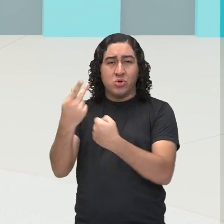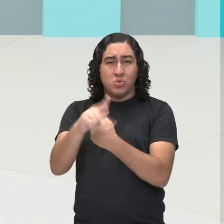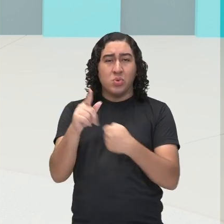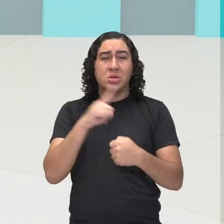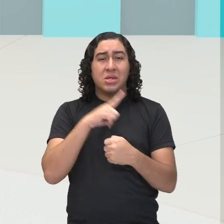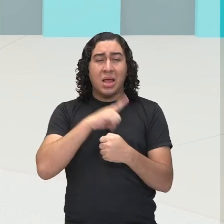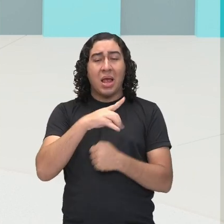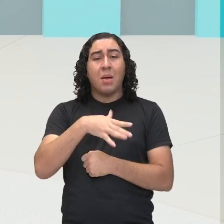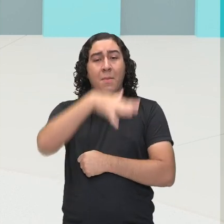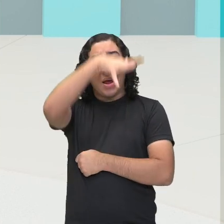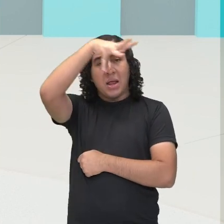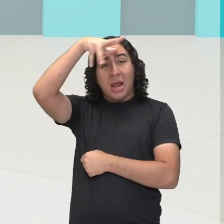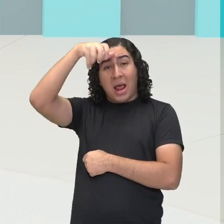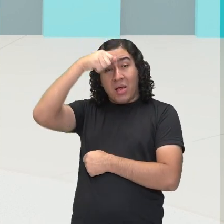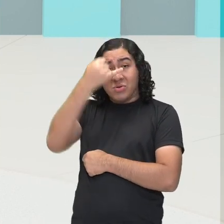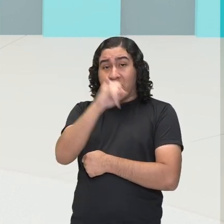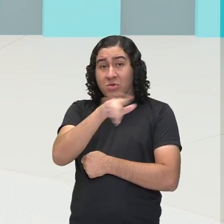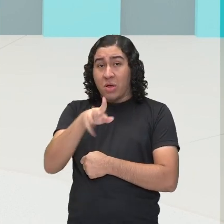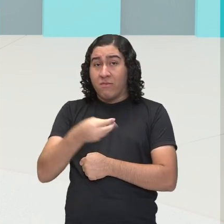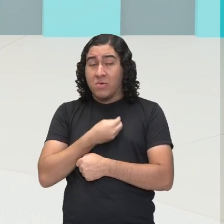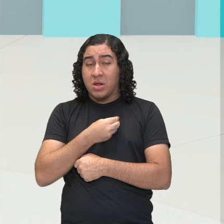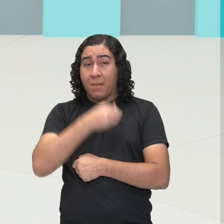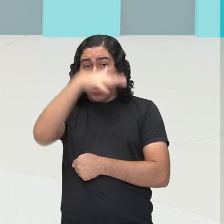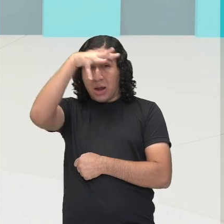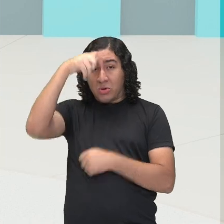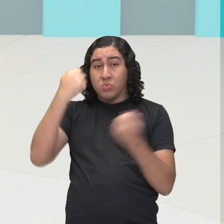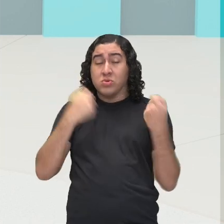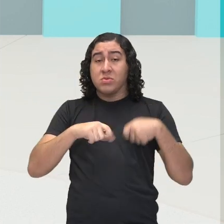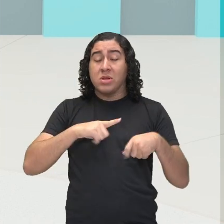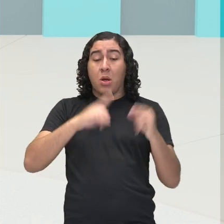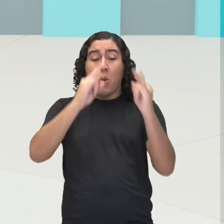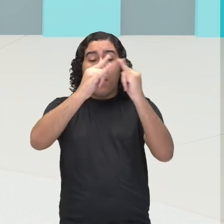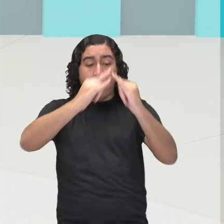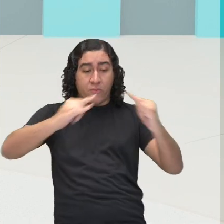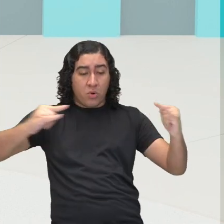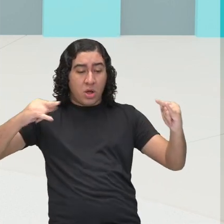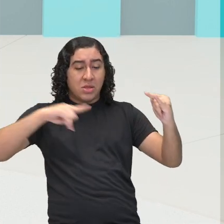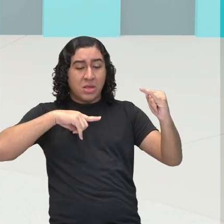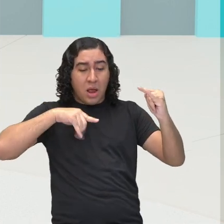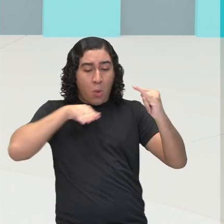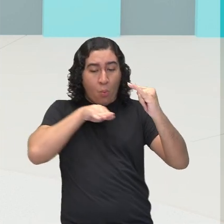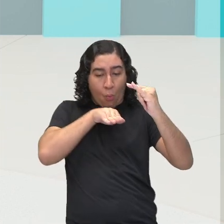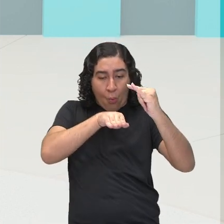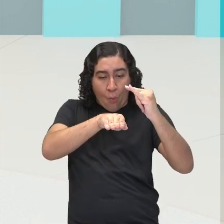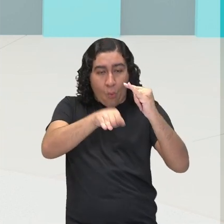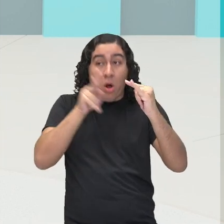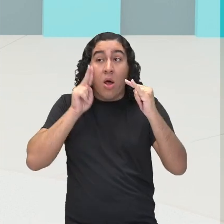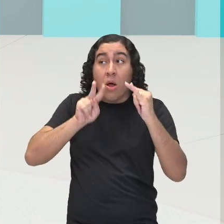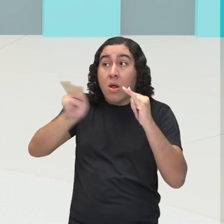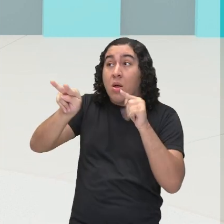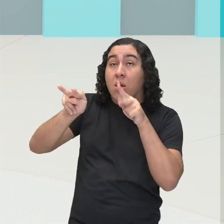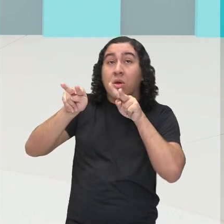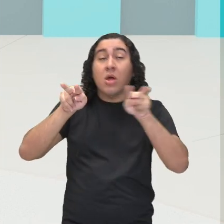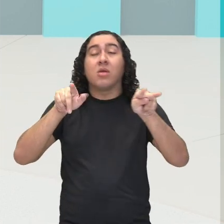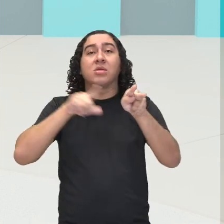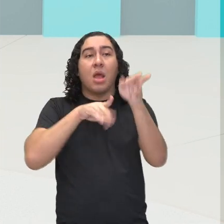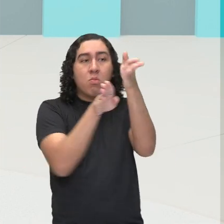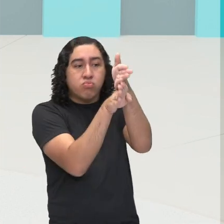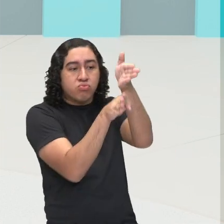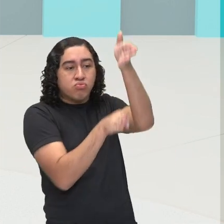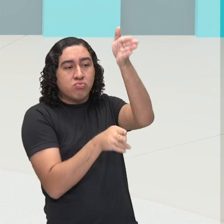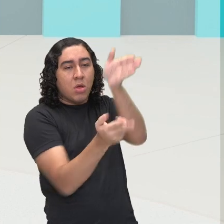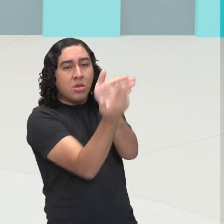Manaus, se você é de Manaus, você também pode observar esses grafites. Esse grafite, ele foi produzido no